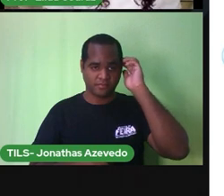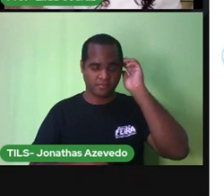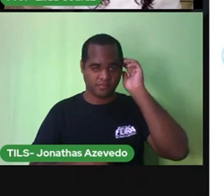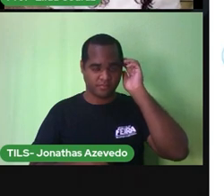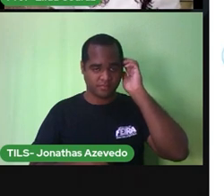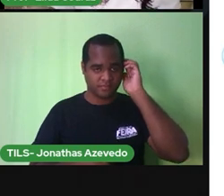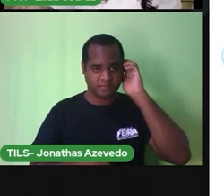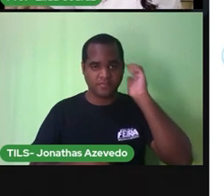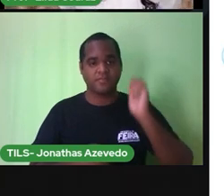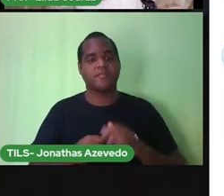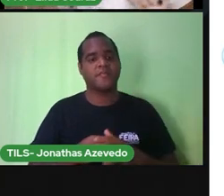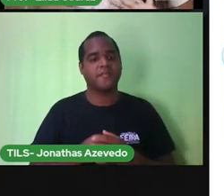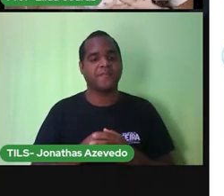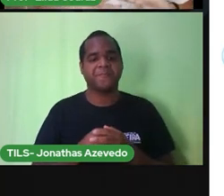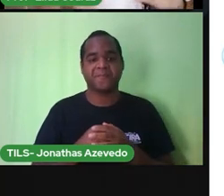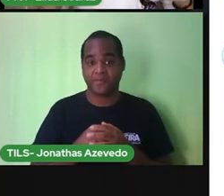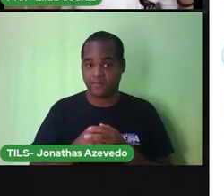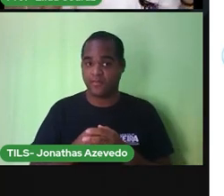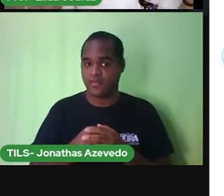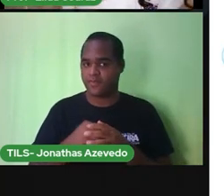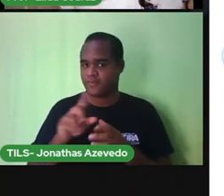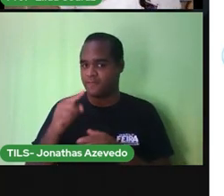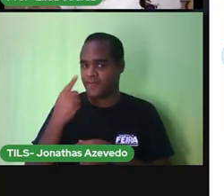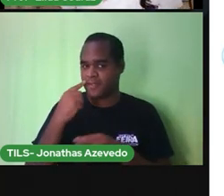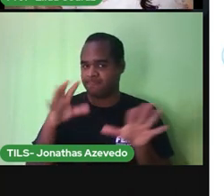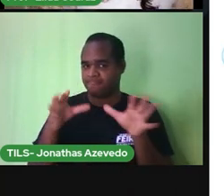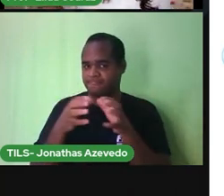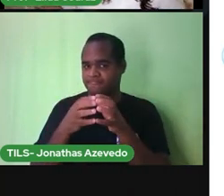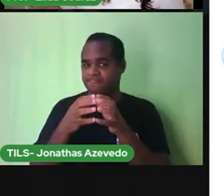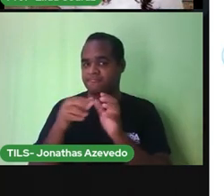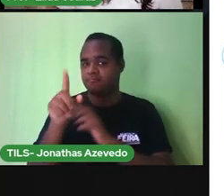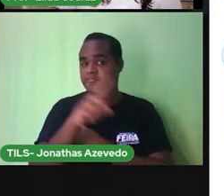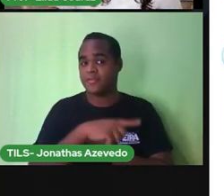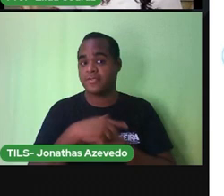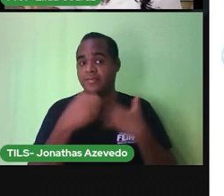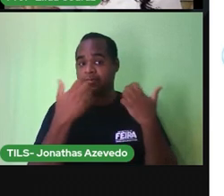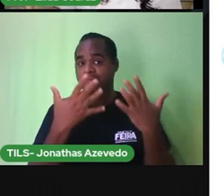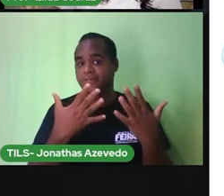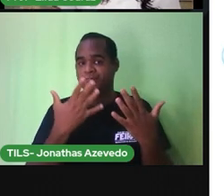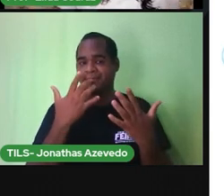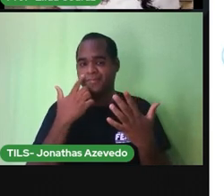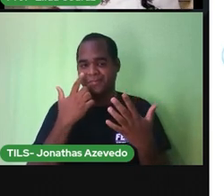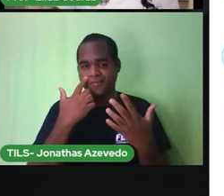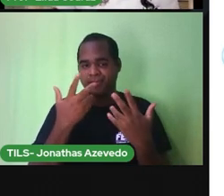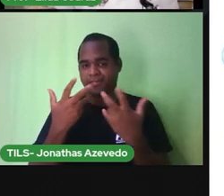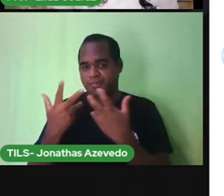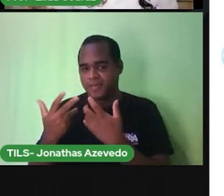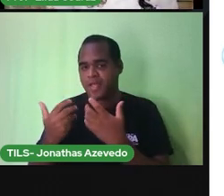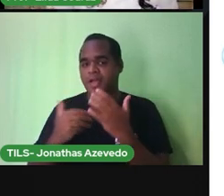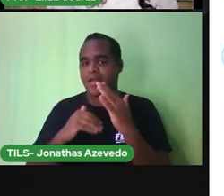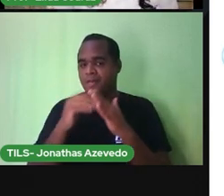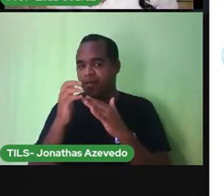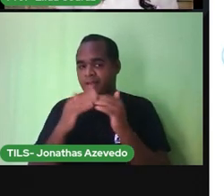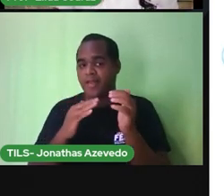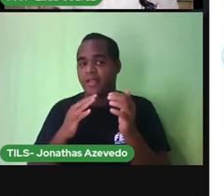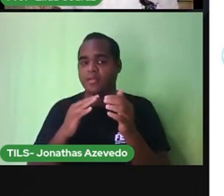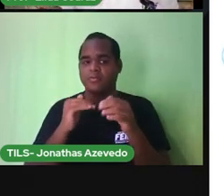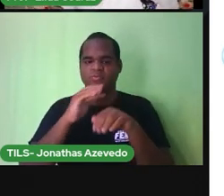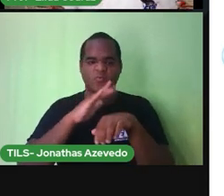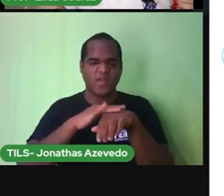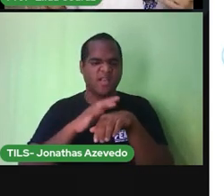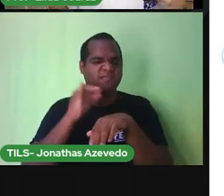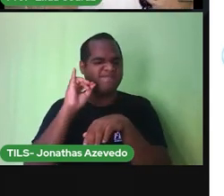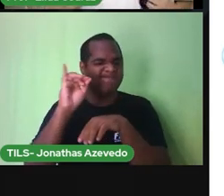Higiene é o conjunto dos conhecimentos e das técnicas que evitam doenças e